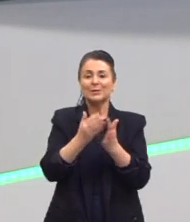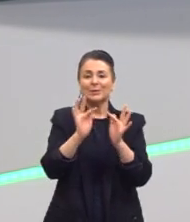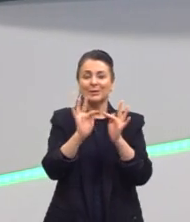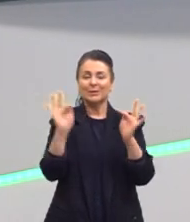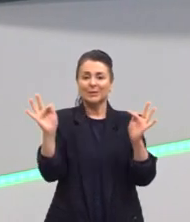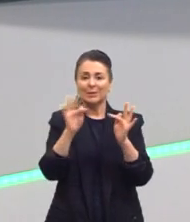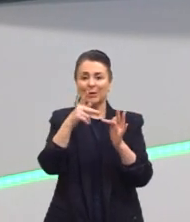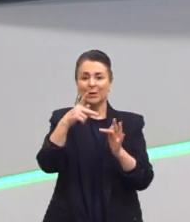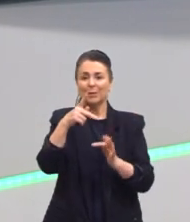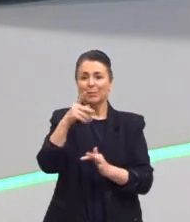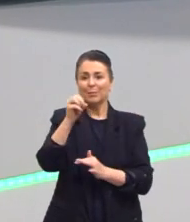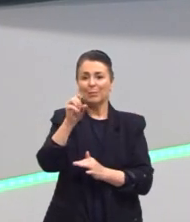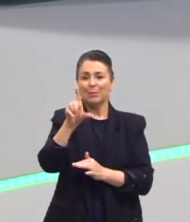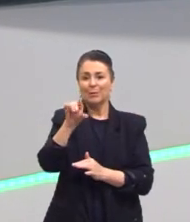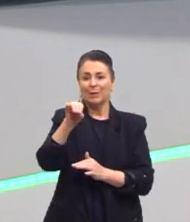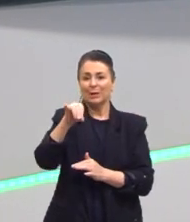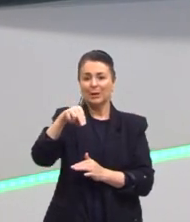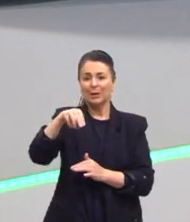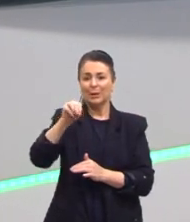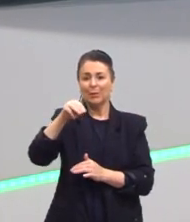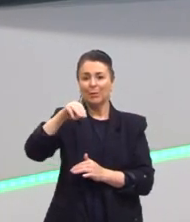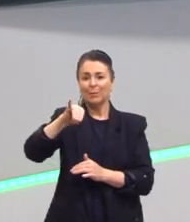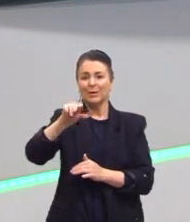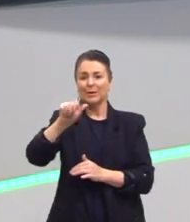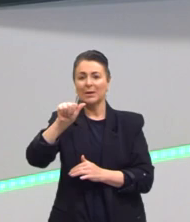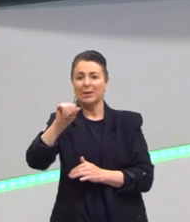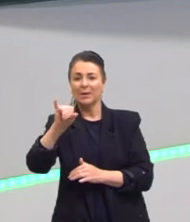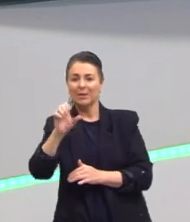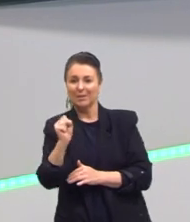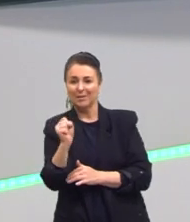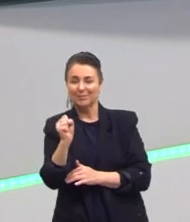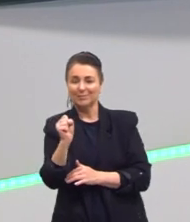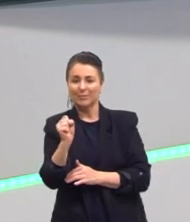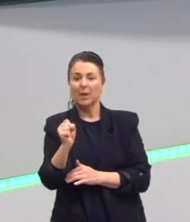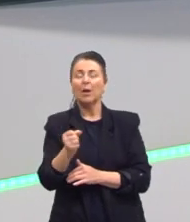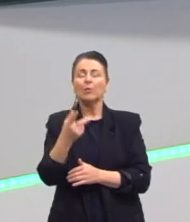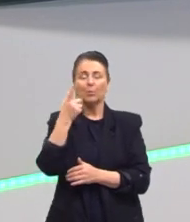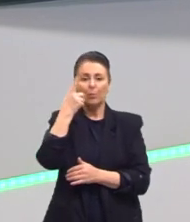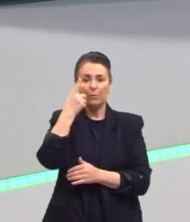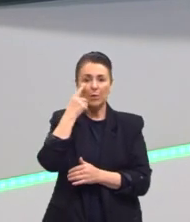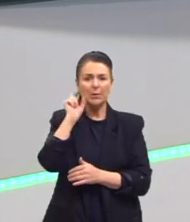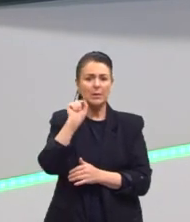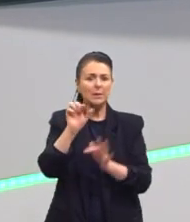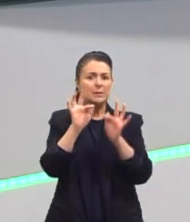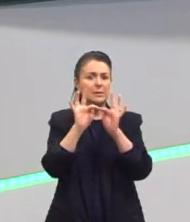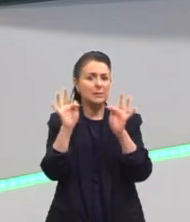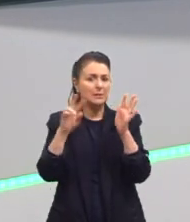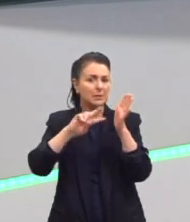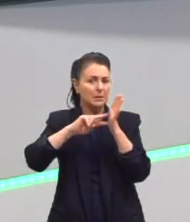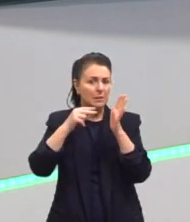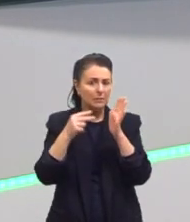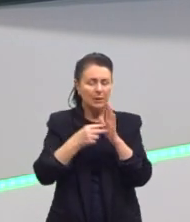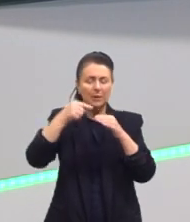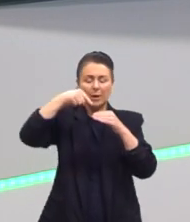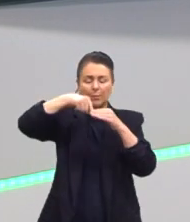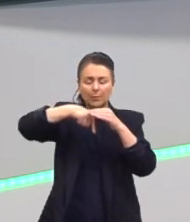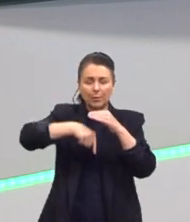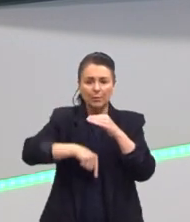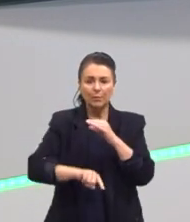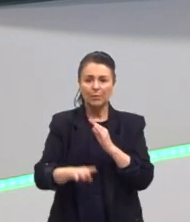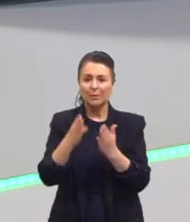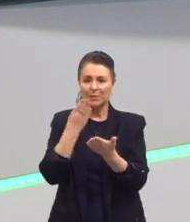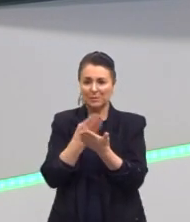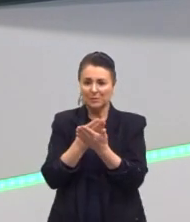funções polinomiais. Nós vamos ver detalhadamente o que são funções polinomiais e vamos aprofundando nossos